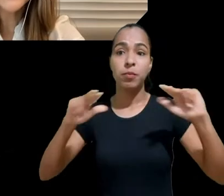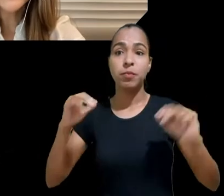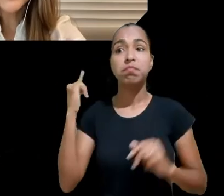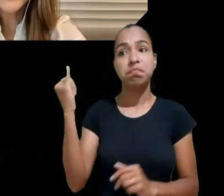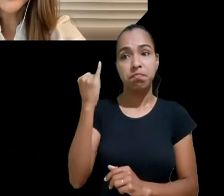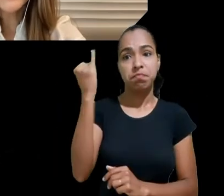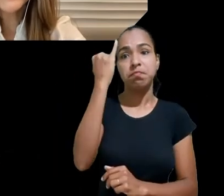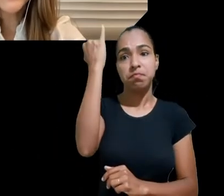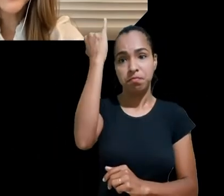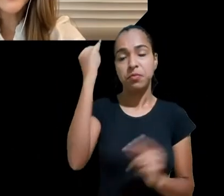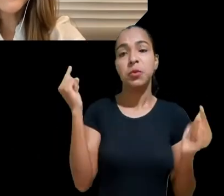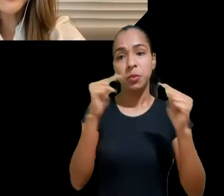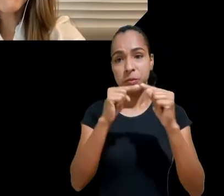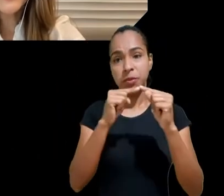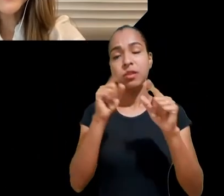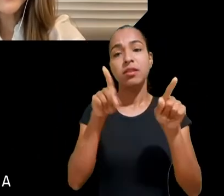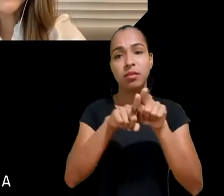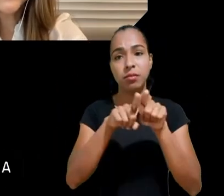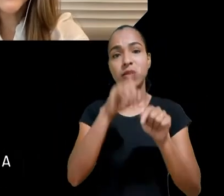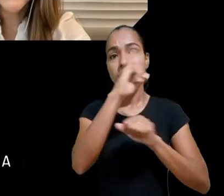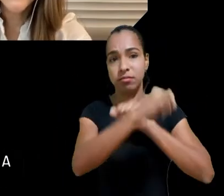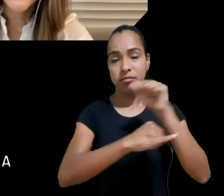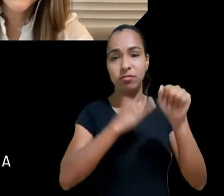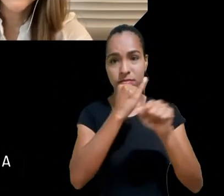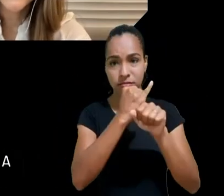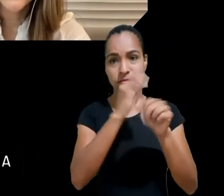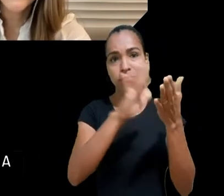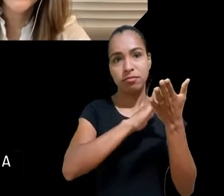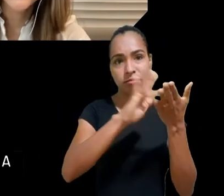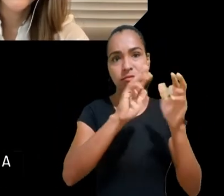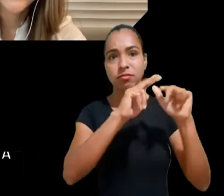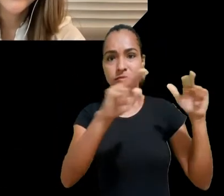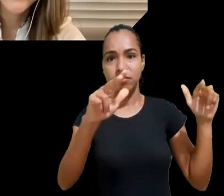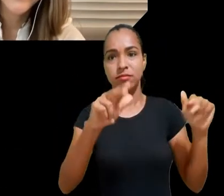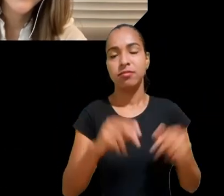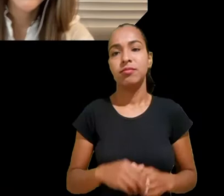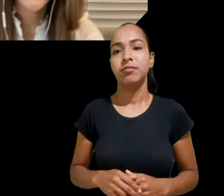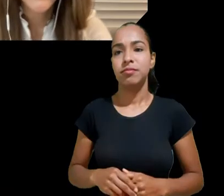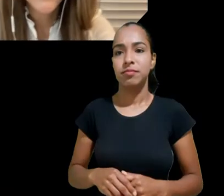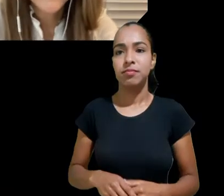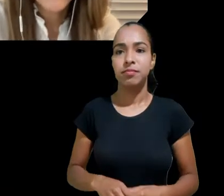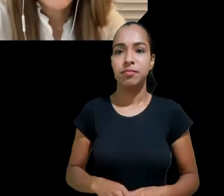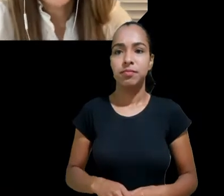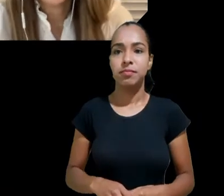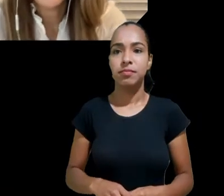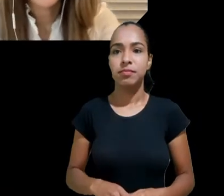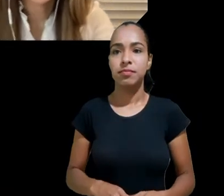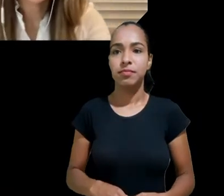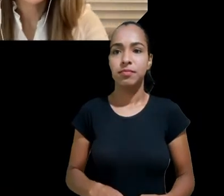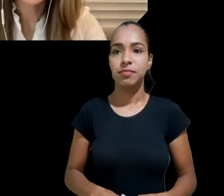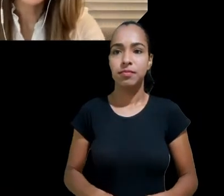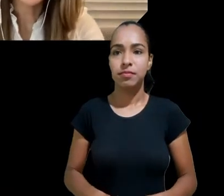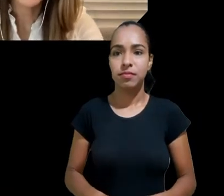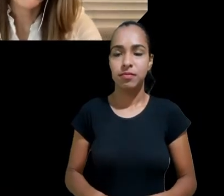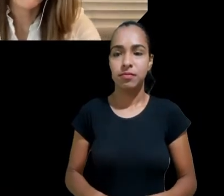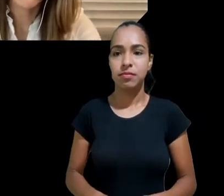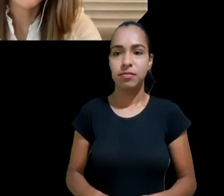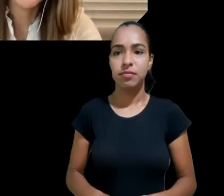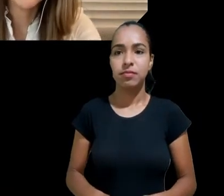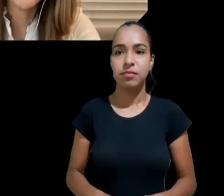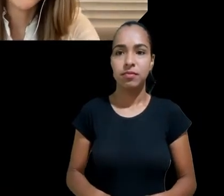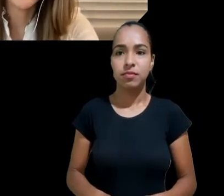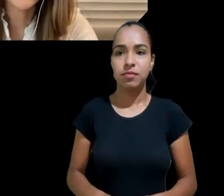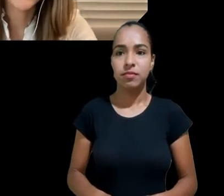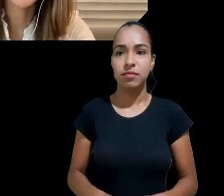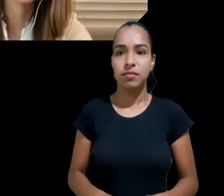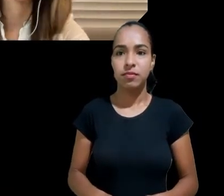muito obrigada e estou aqui à sua disposição. Obrigada, Ana, é prazer conversar com você. Então, para a